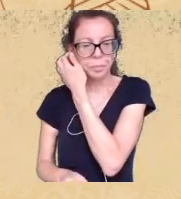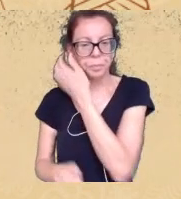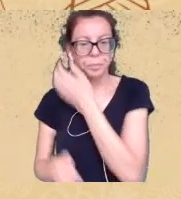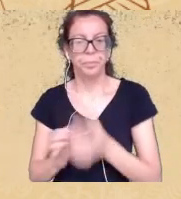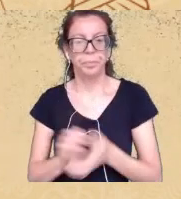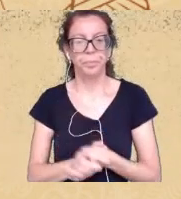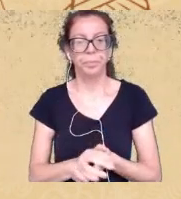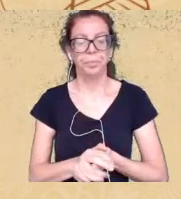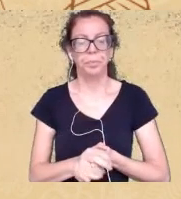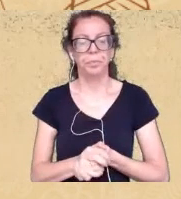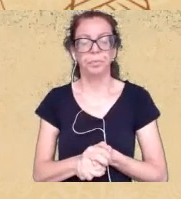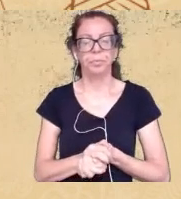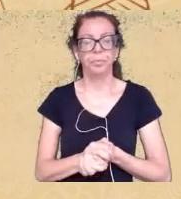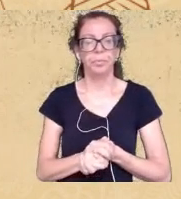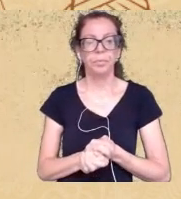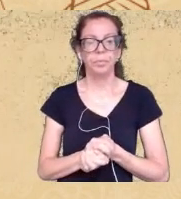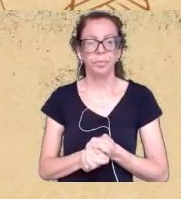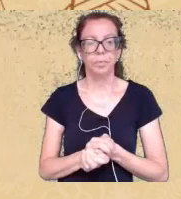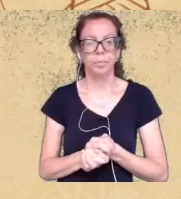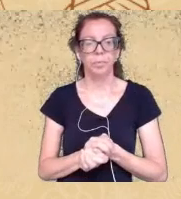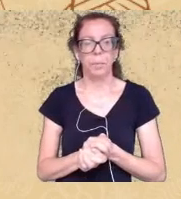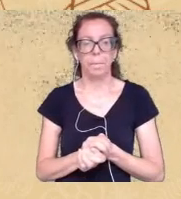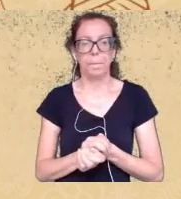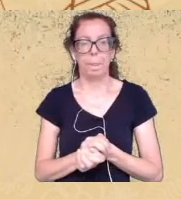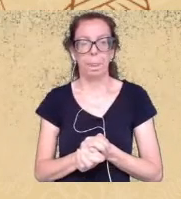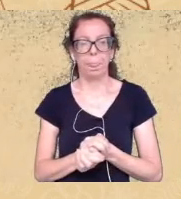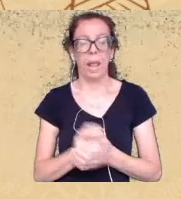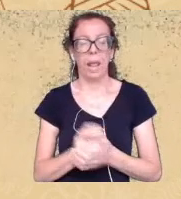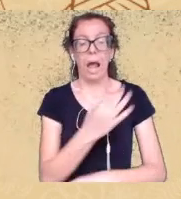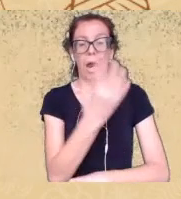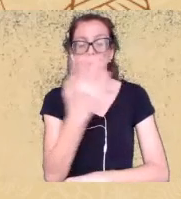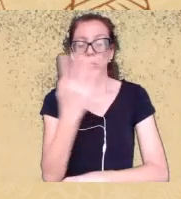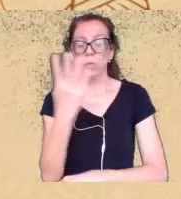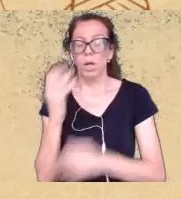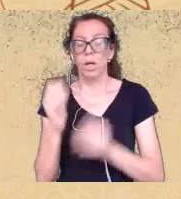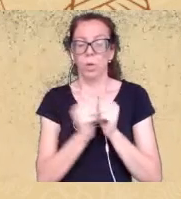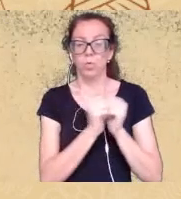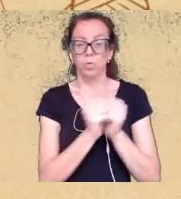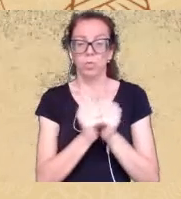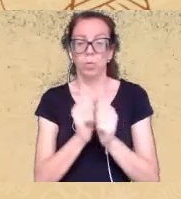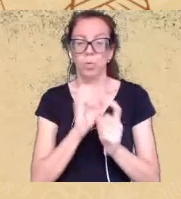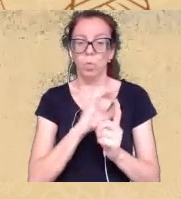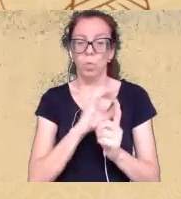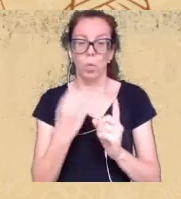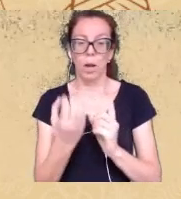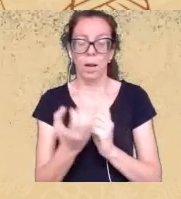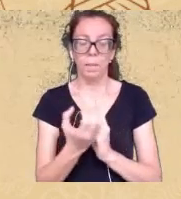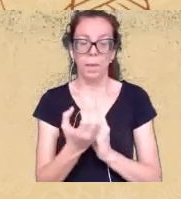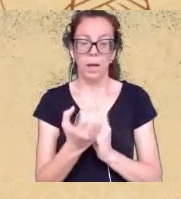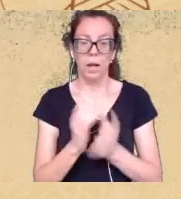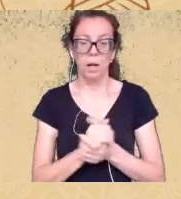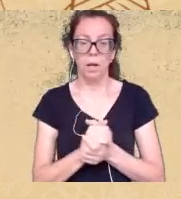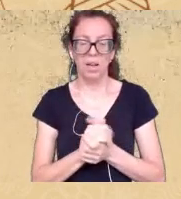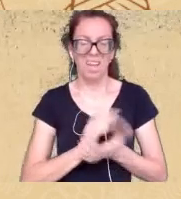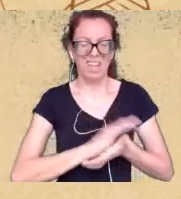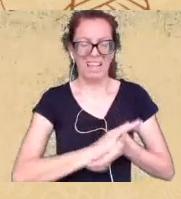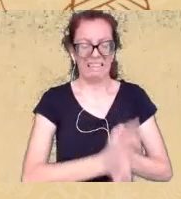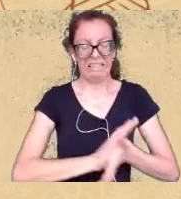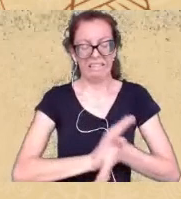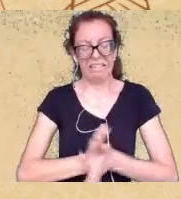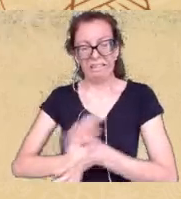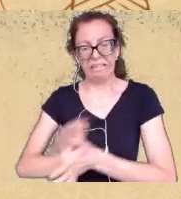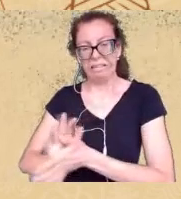capitalismo com a natureza é do que? de exploração discriminadamente indiscriminadamente